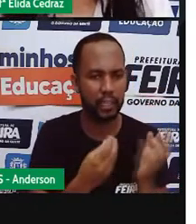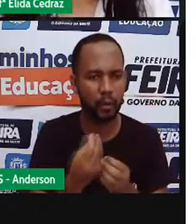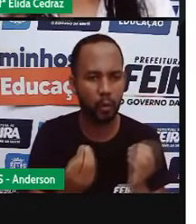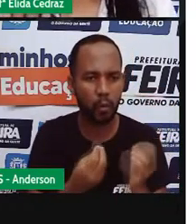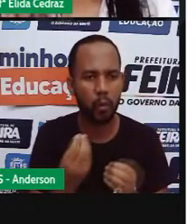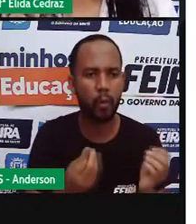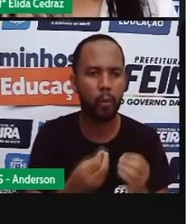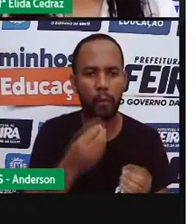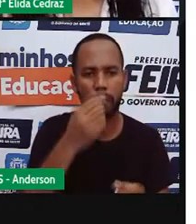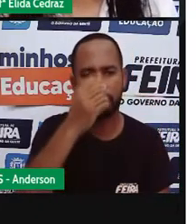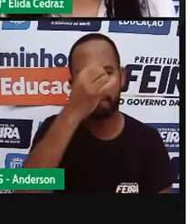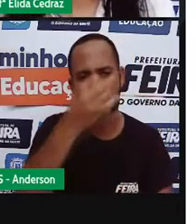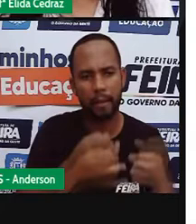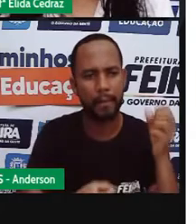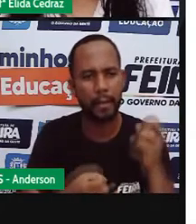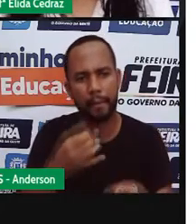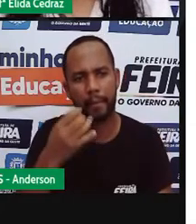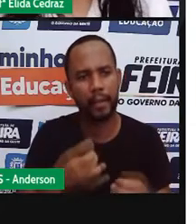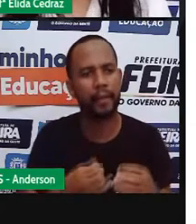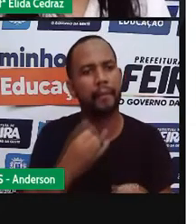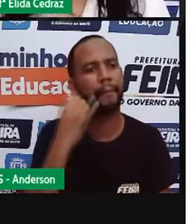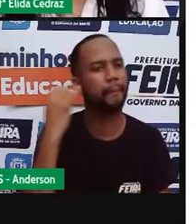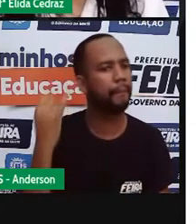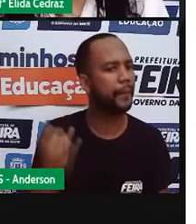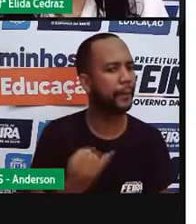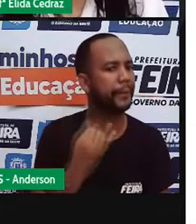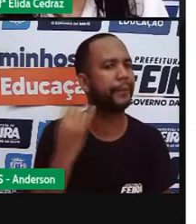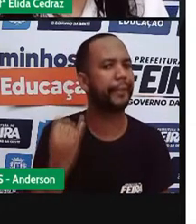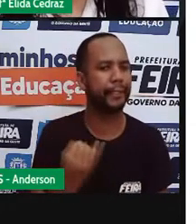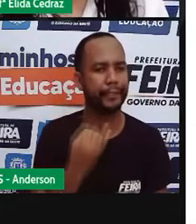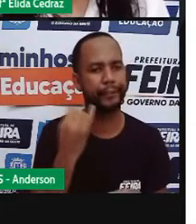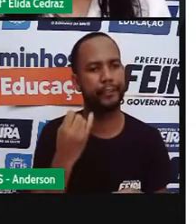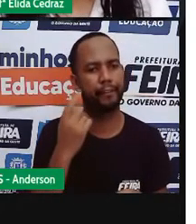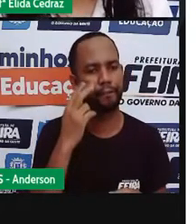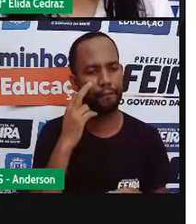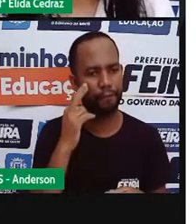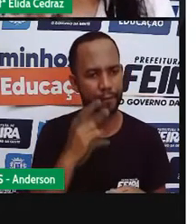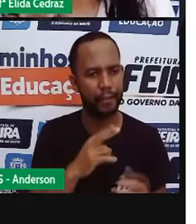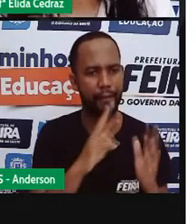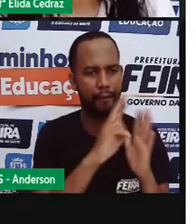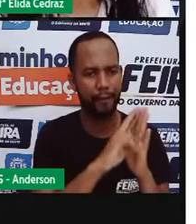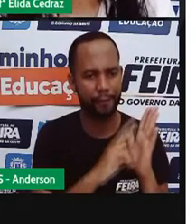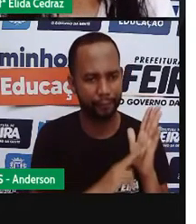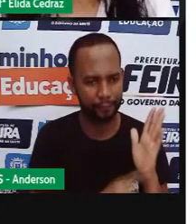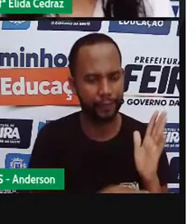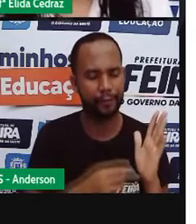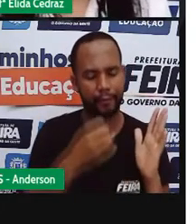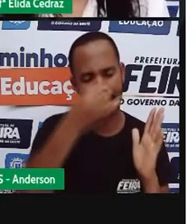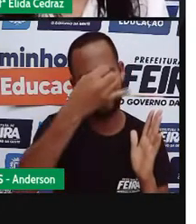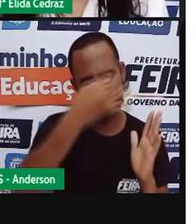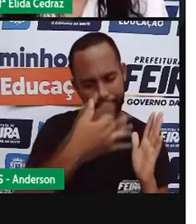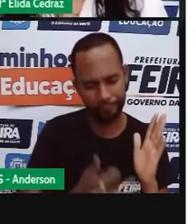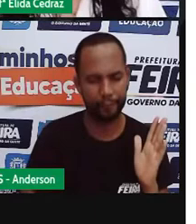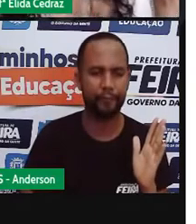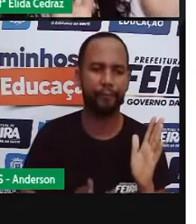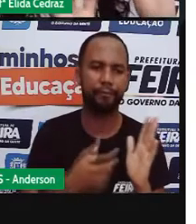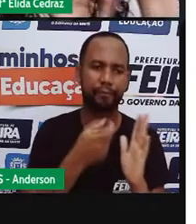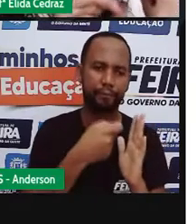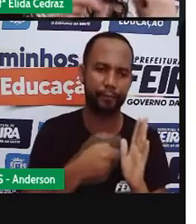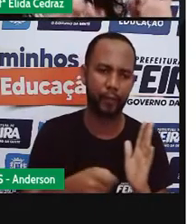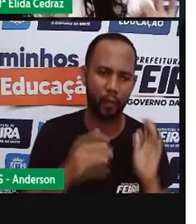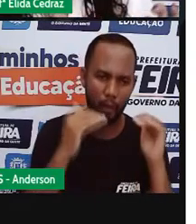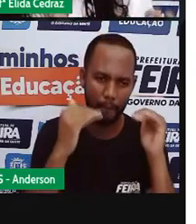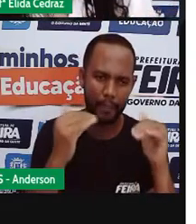a receita é um texto instrucional e como você viu nas características, precisa ser seguido a risco.